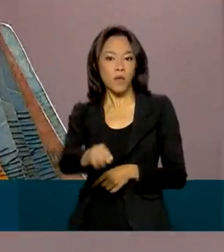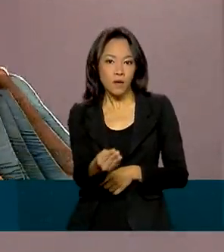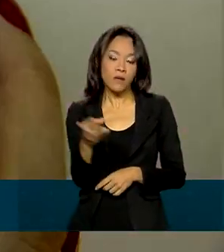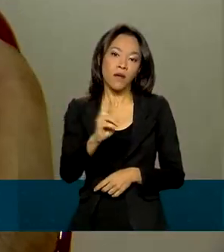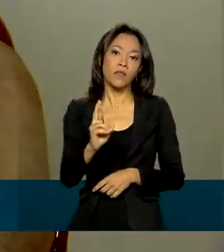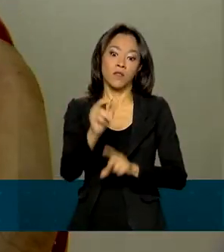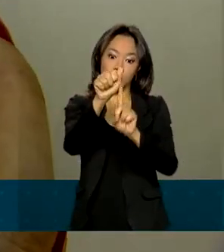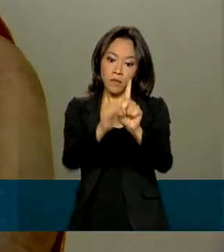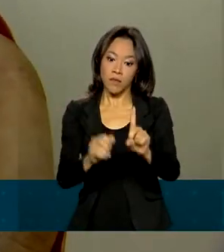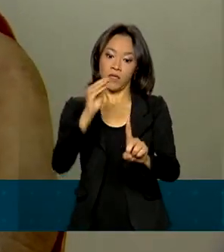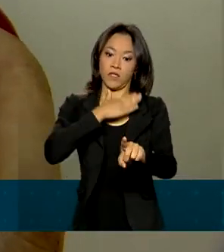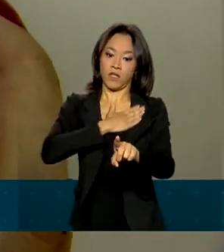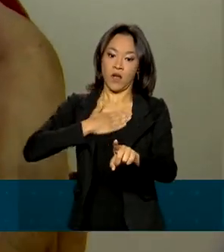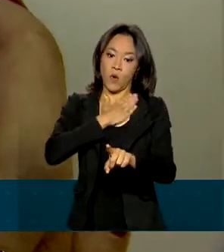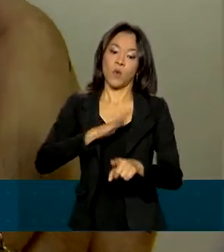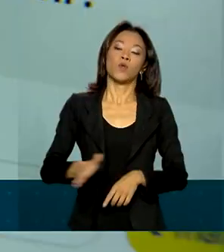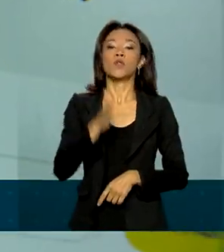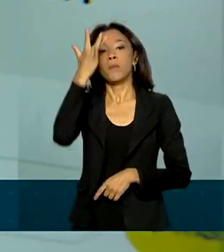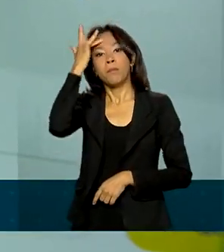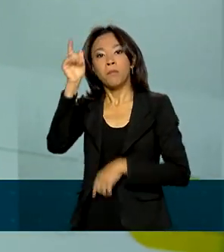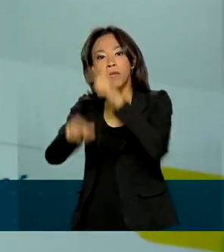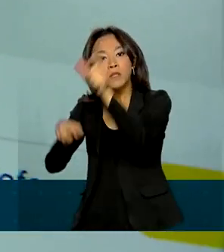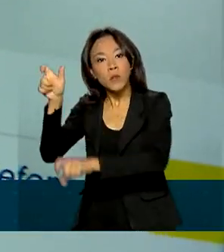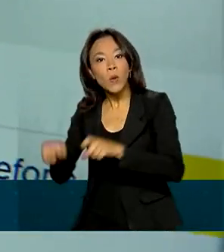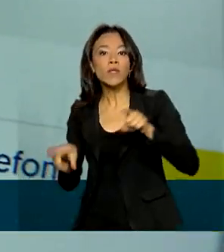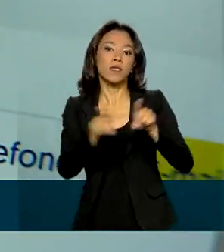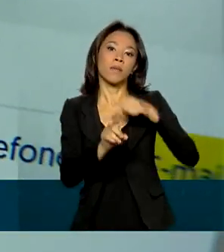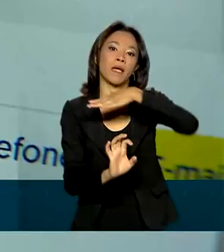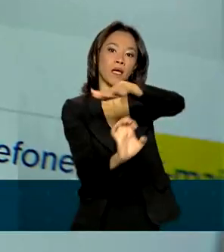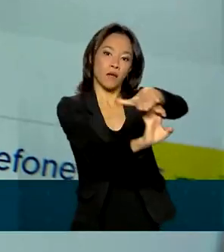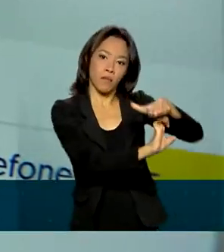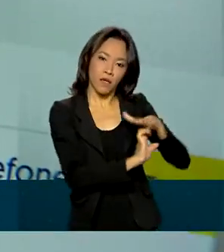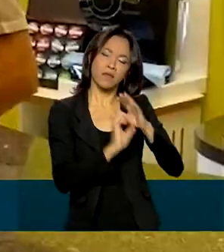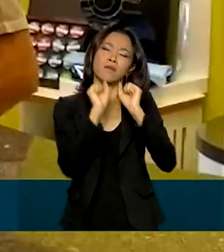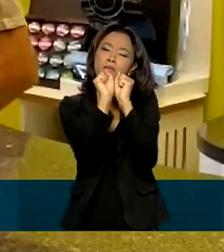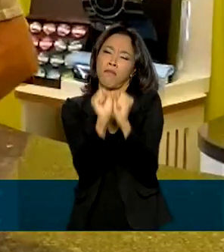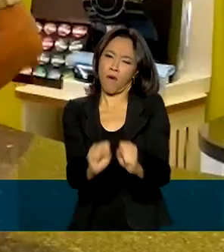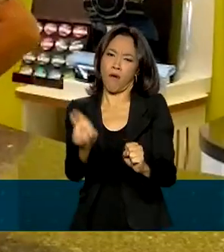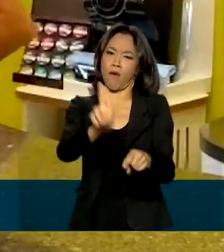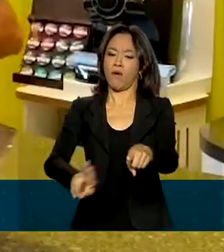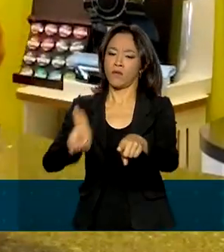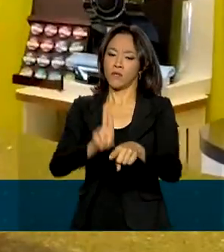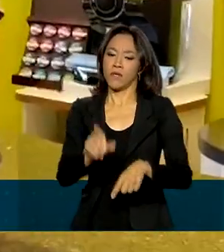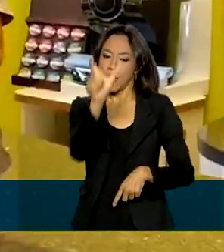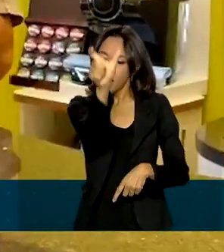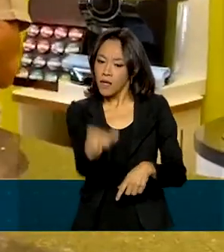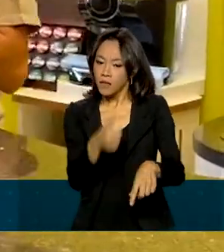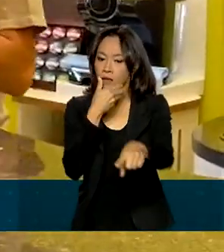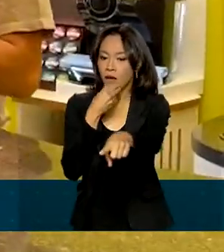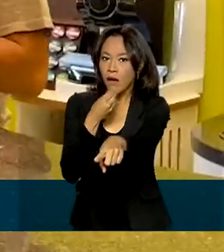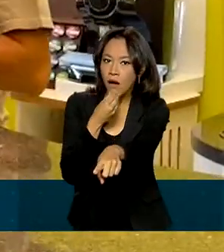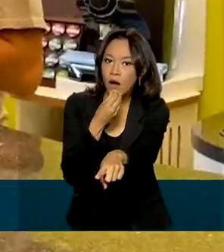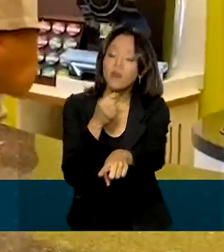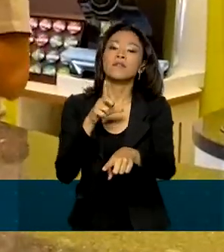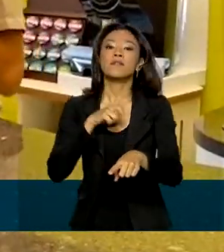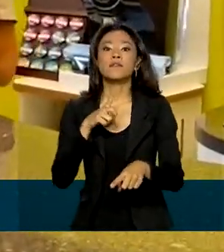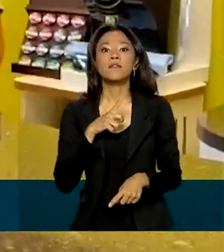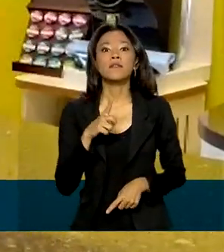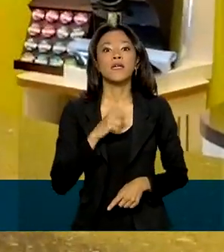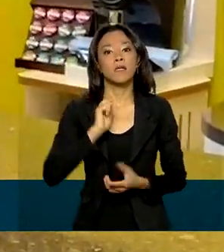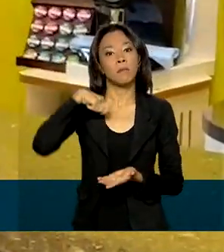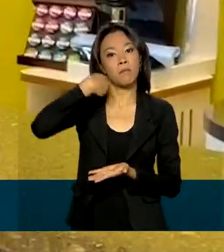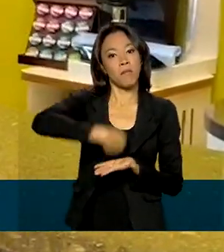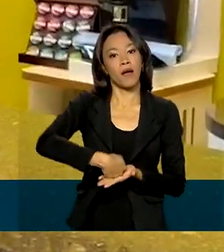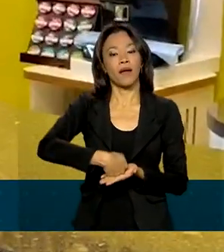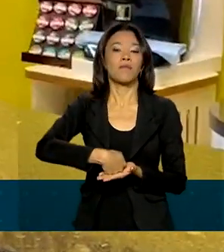agosto. Tanto pessoas físicas quanto jurídicas podem utilizá-lo. É o caso do Gabriel, que oferece a modalidade de